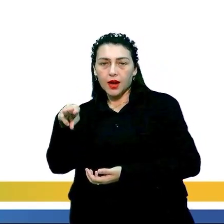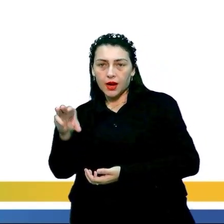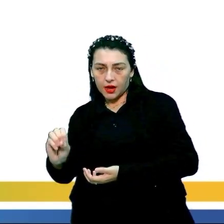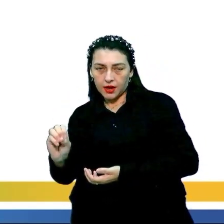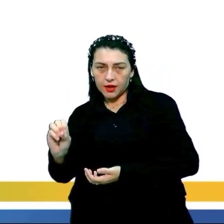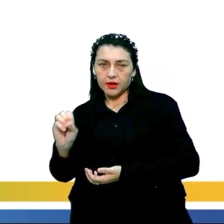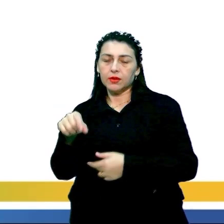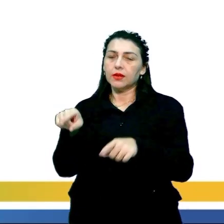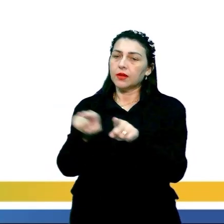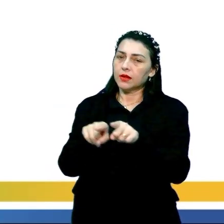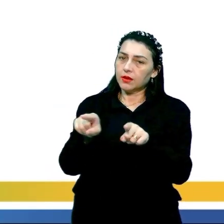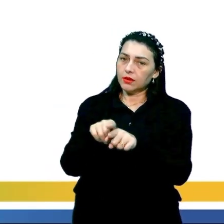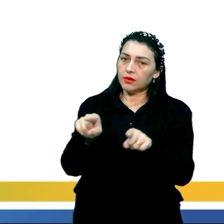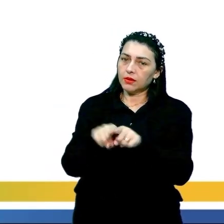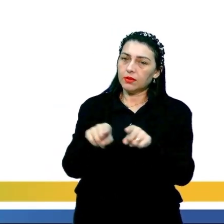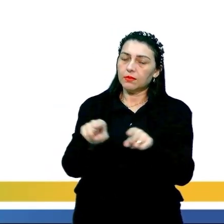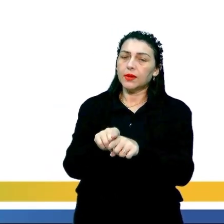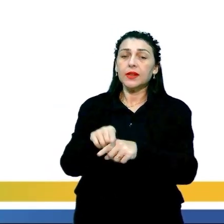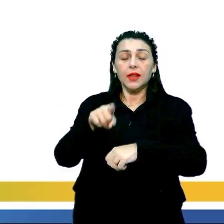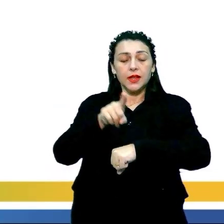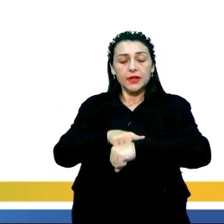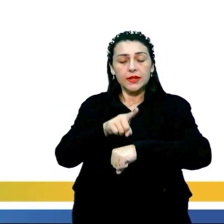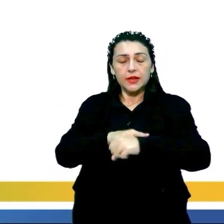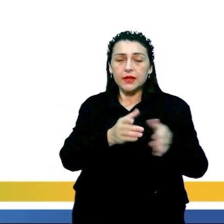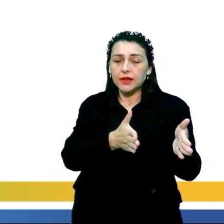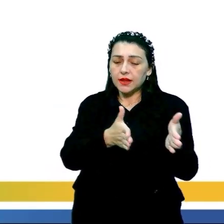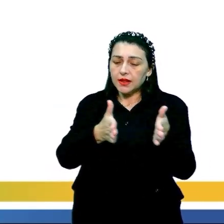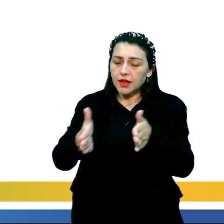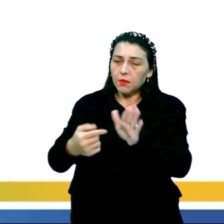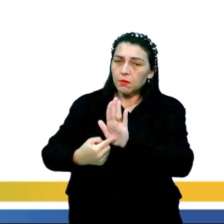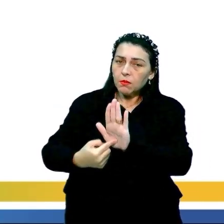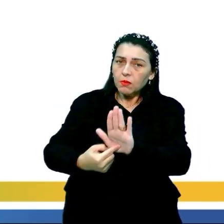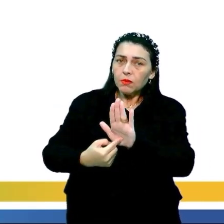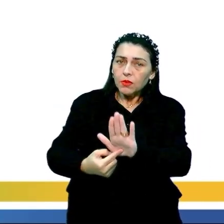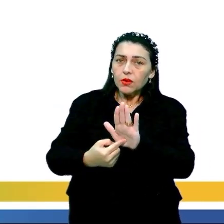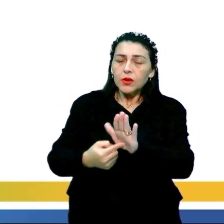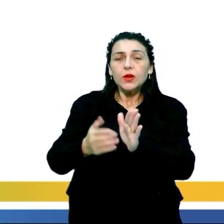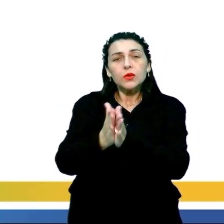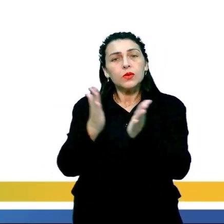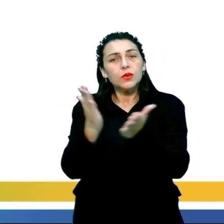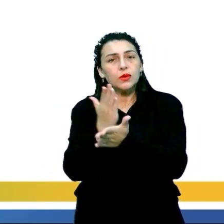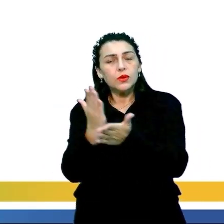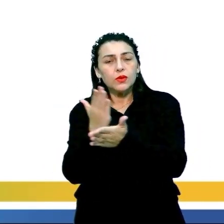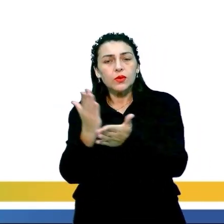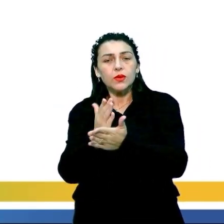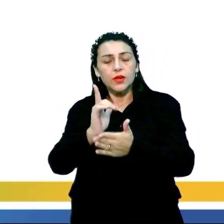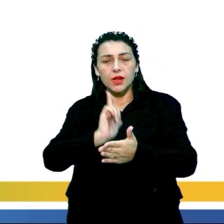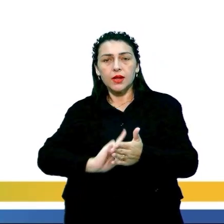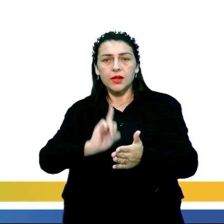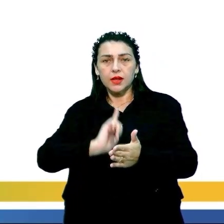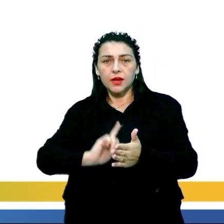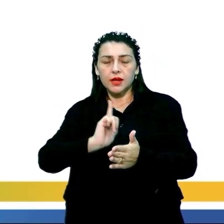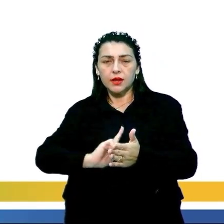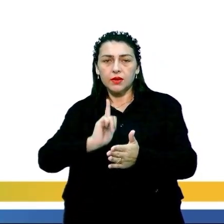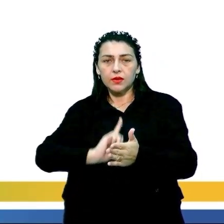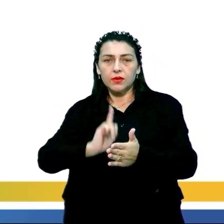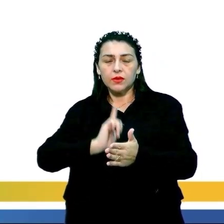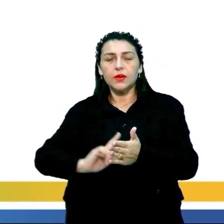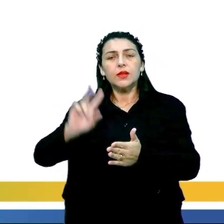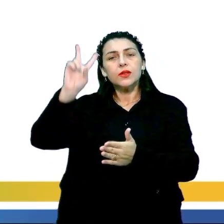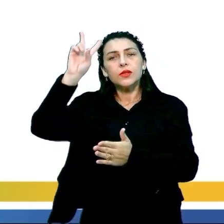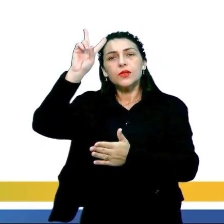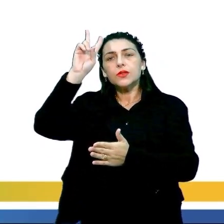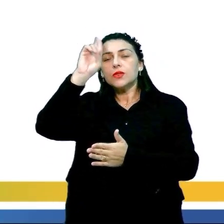vanguarda marcante desse período, aparece muito nos livros de literatura, nos livros de